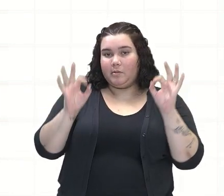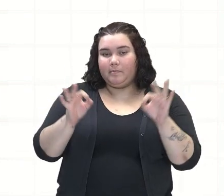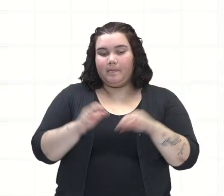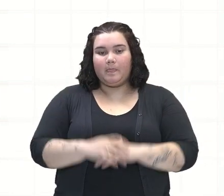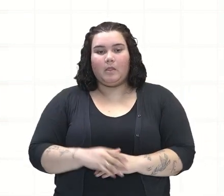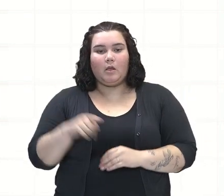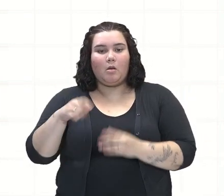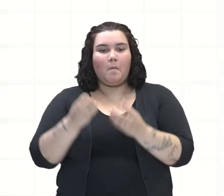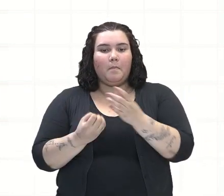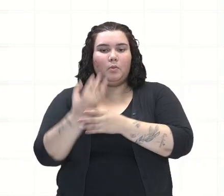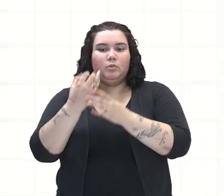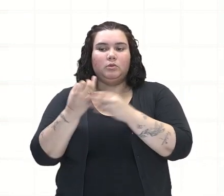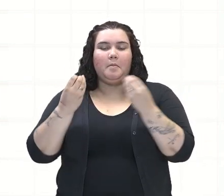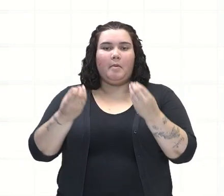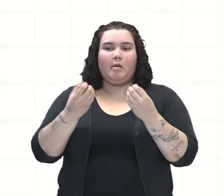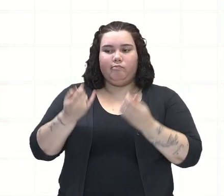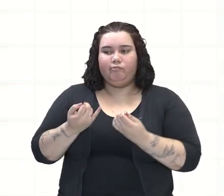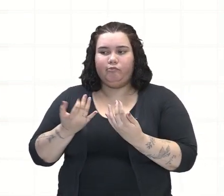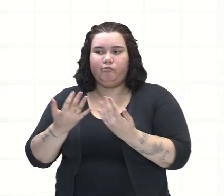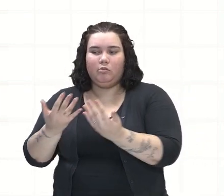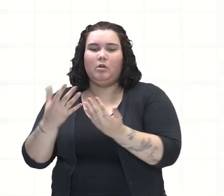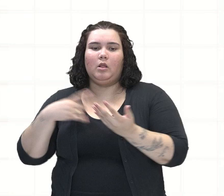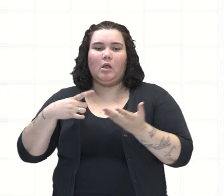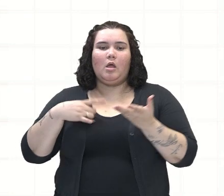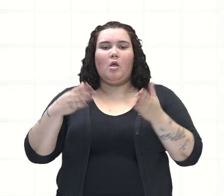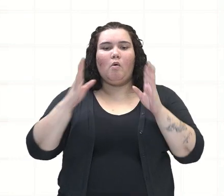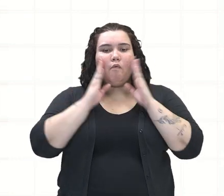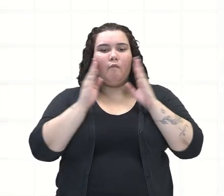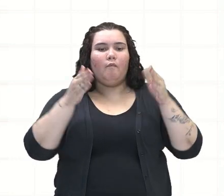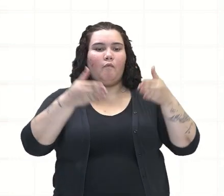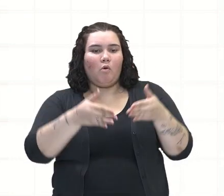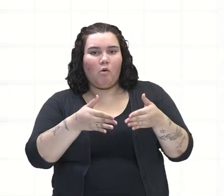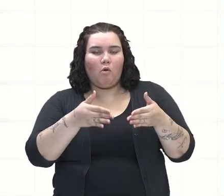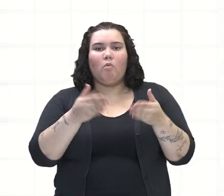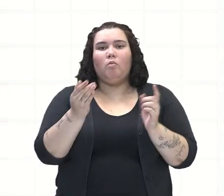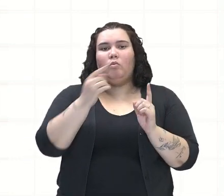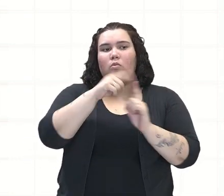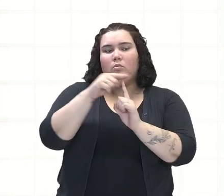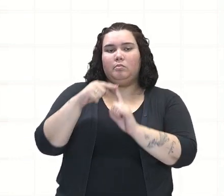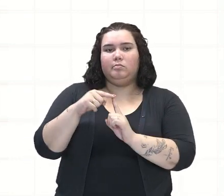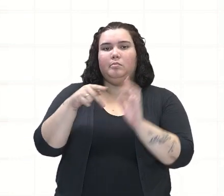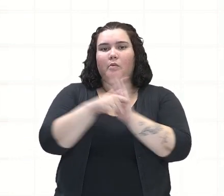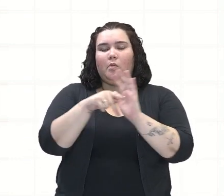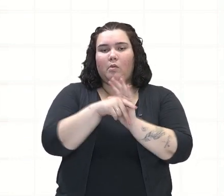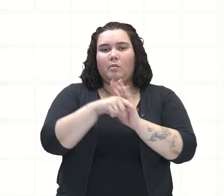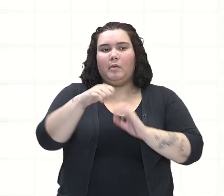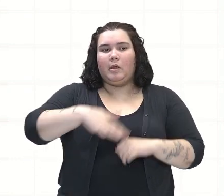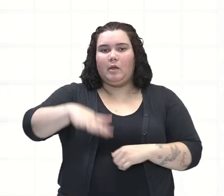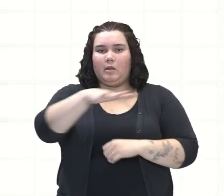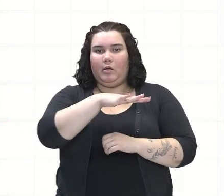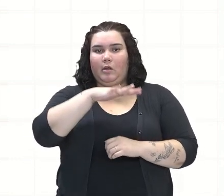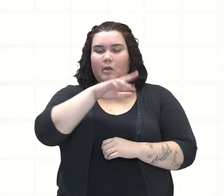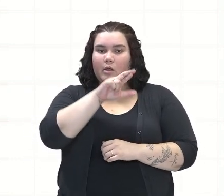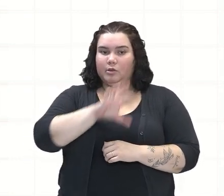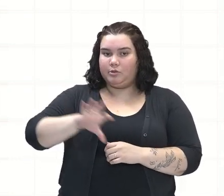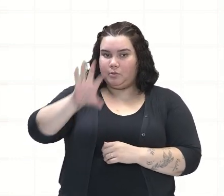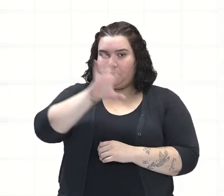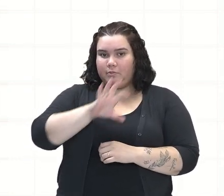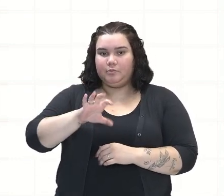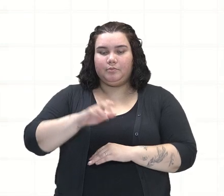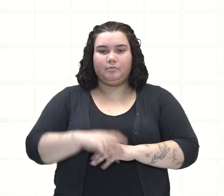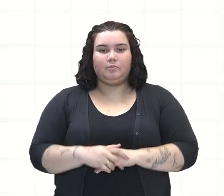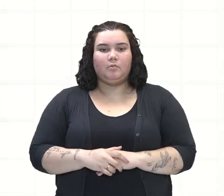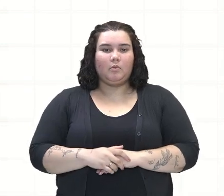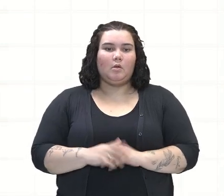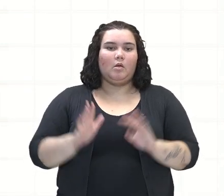produziam ali para atender as suas próprias necessidades, né? As demandas ali da própria região. Dando continuidade,